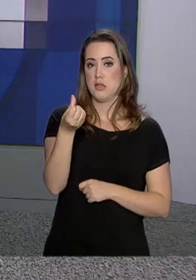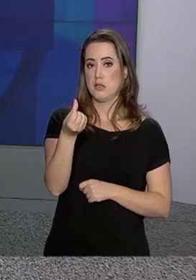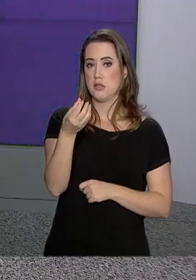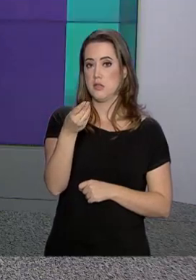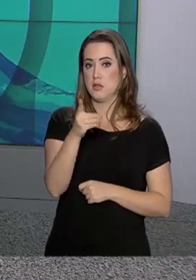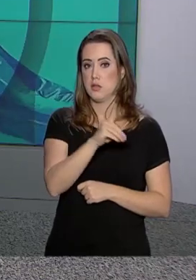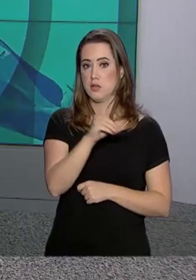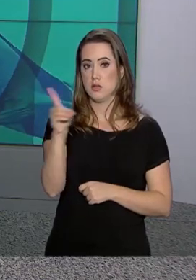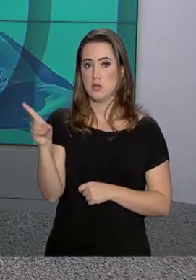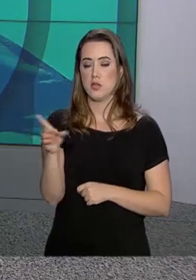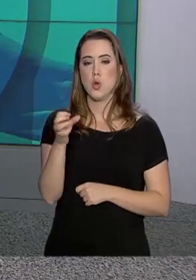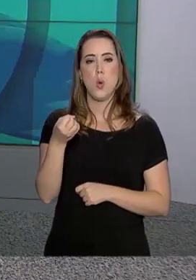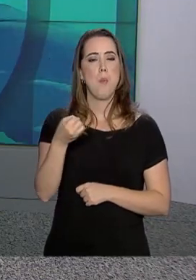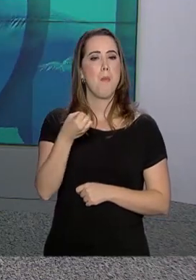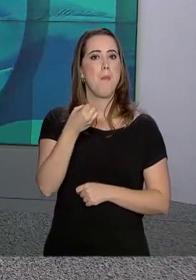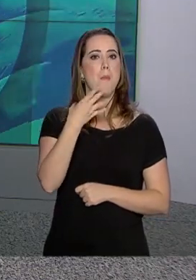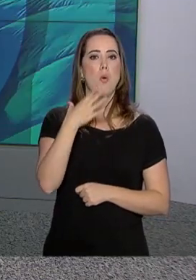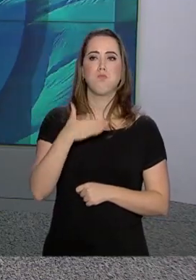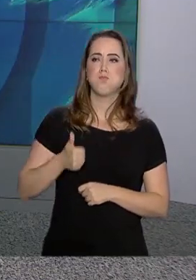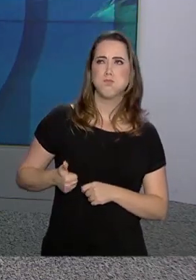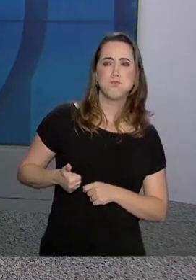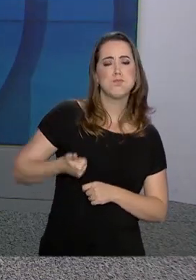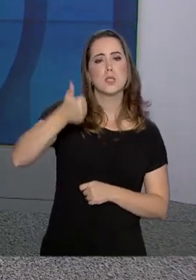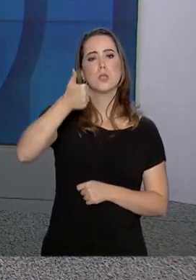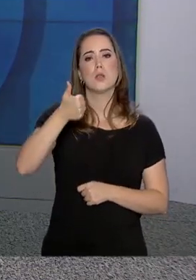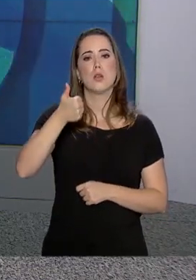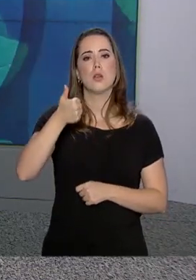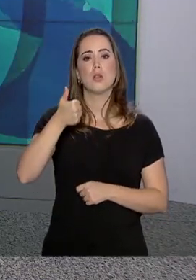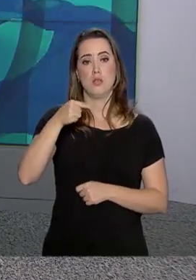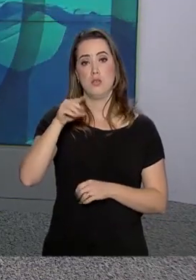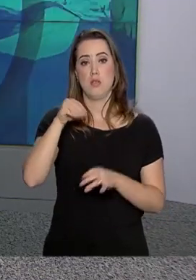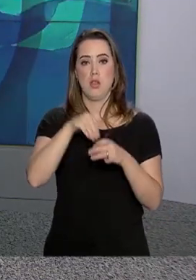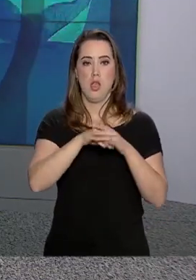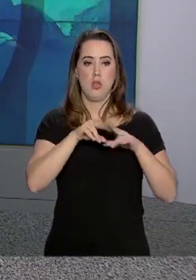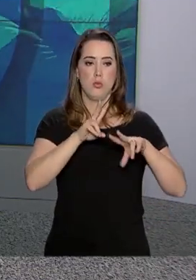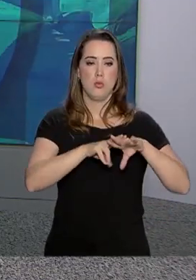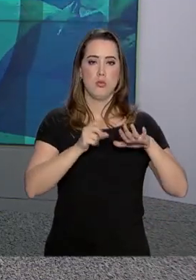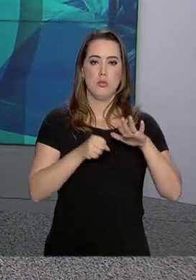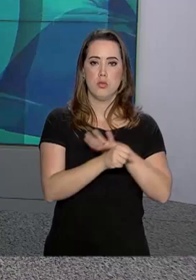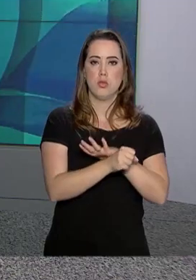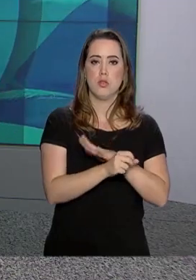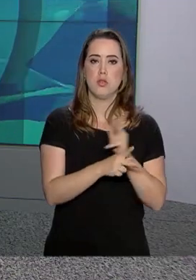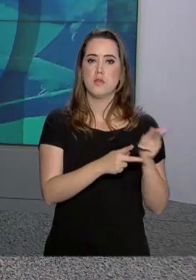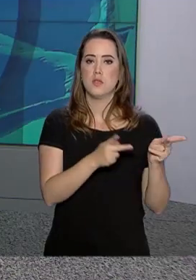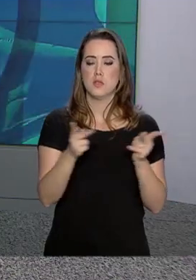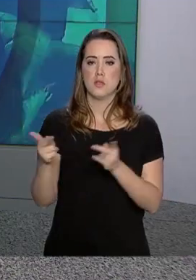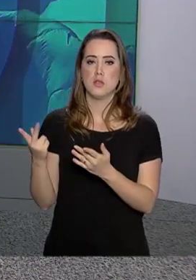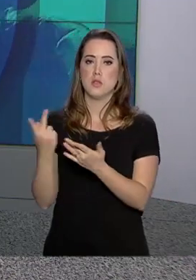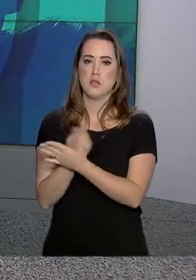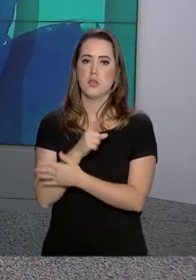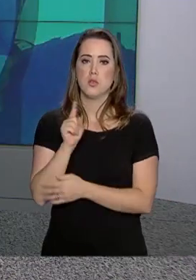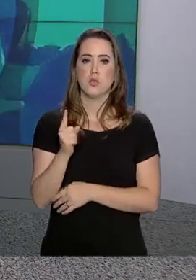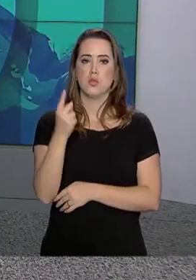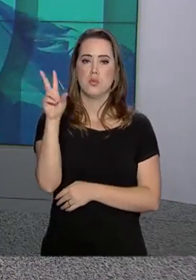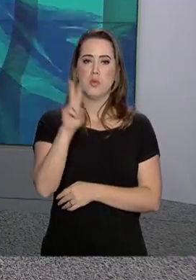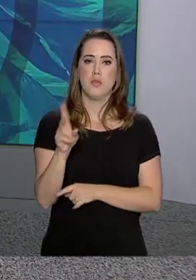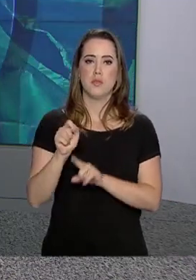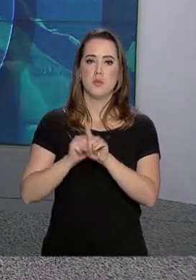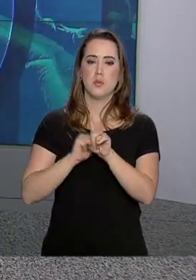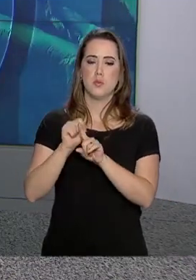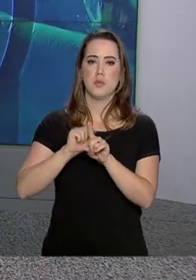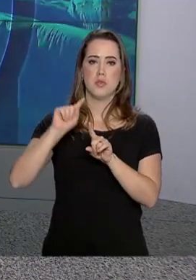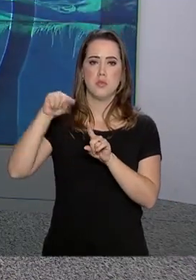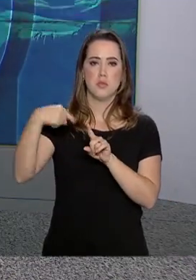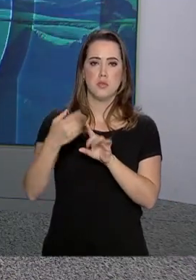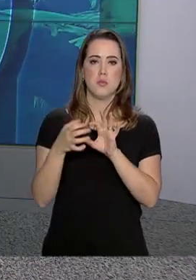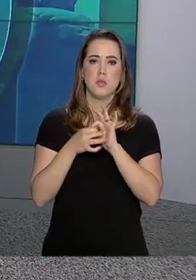ininterruptos de ótimo comportamento carcerário. As visitas no pátio podem ser feitas uma vez por mês,